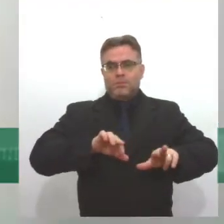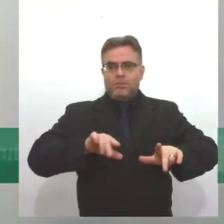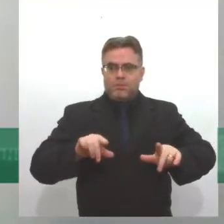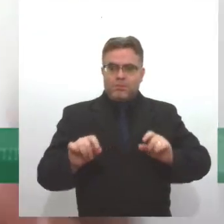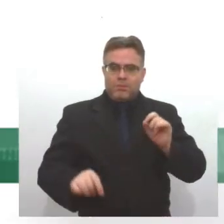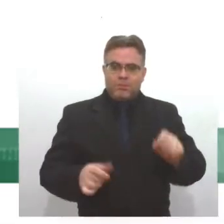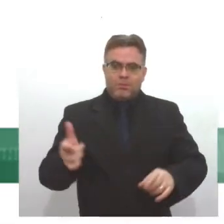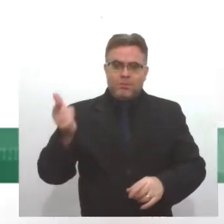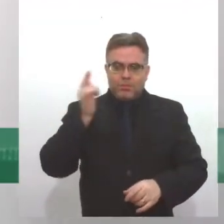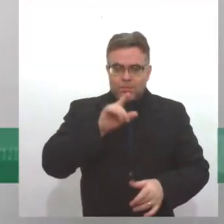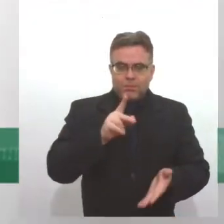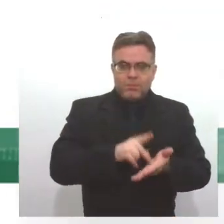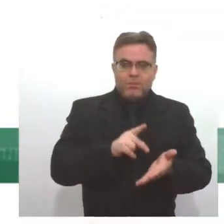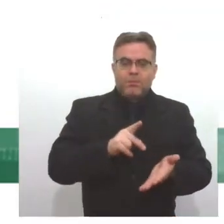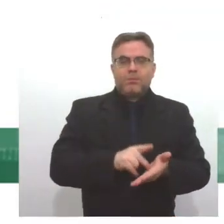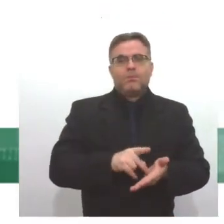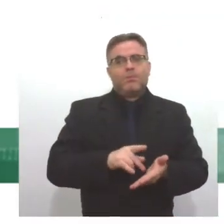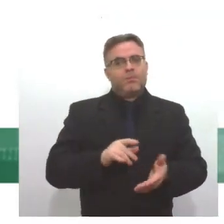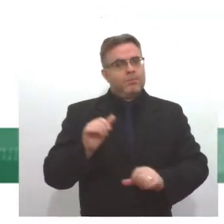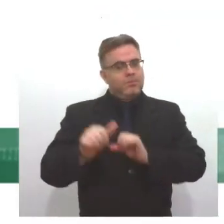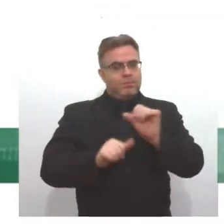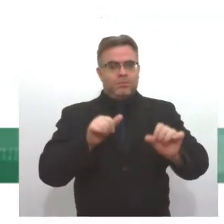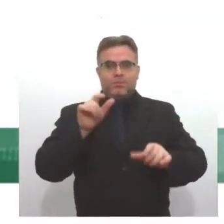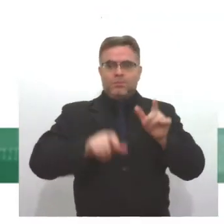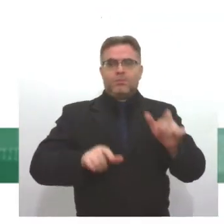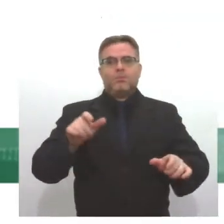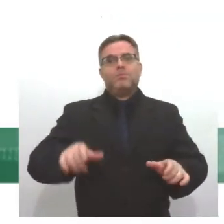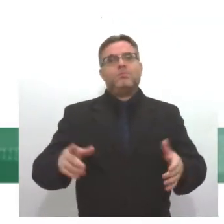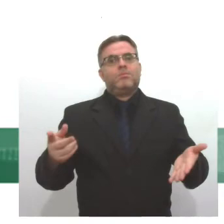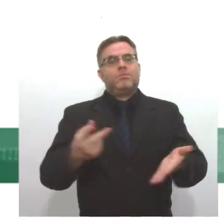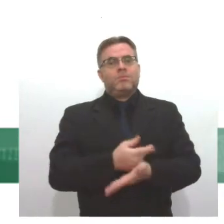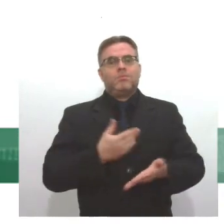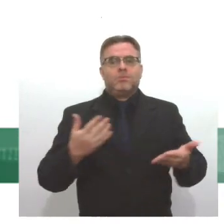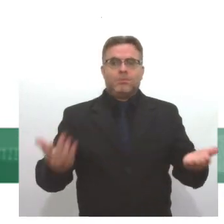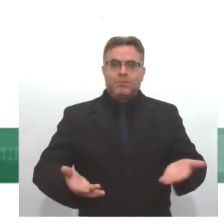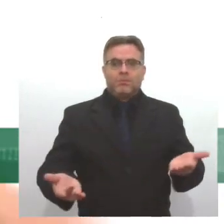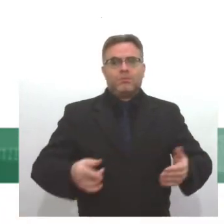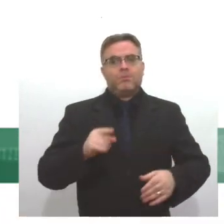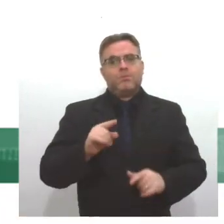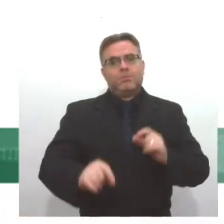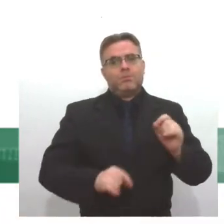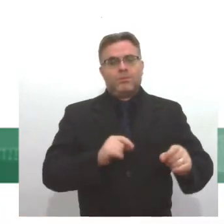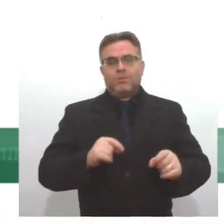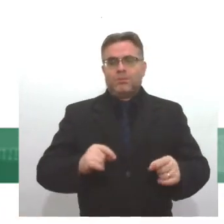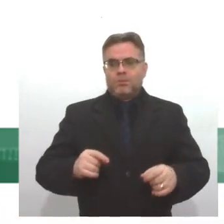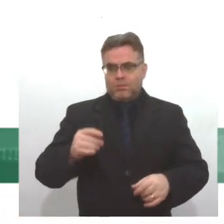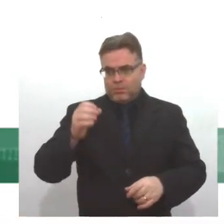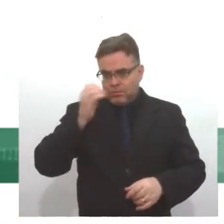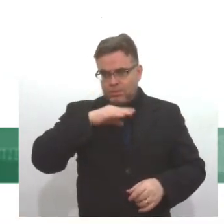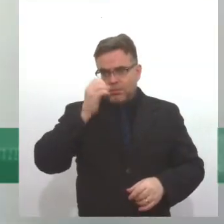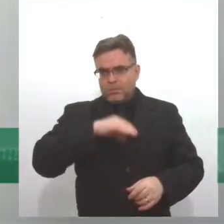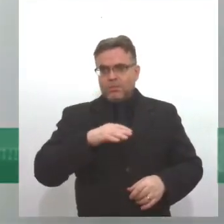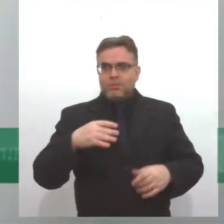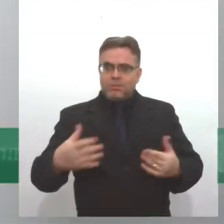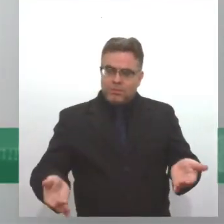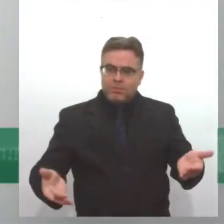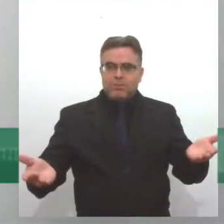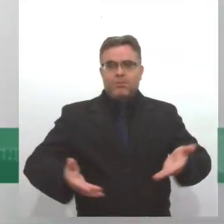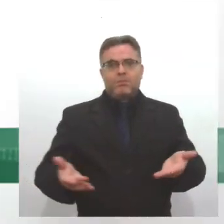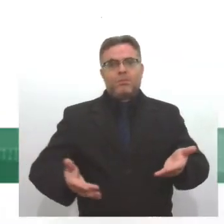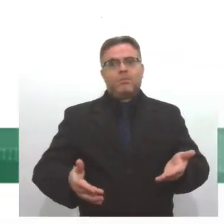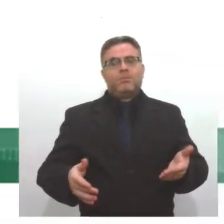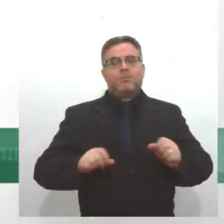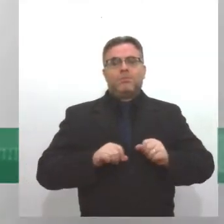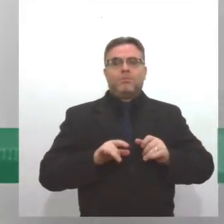conseguiu tirar da edição essa situação também que incomoda nós e ainda paira